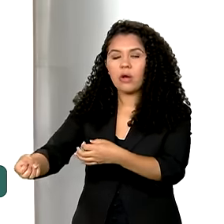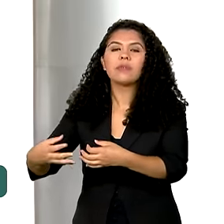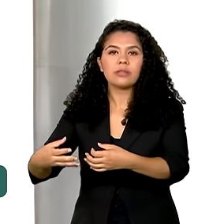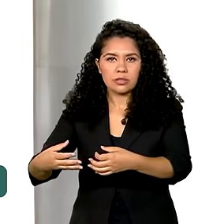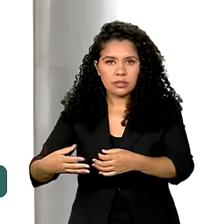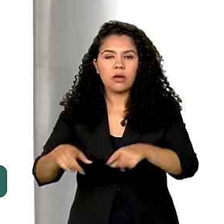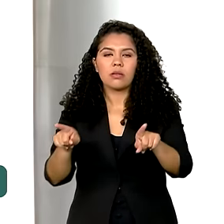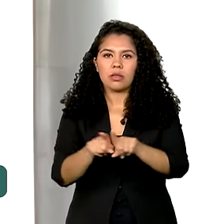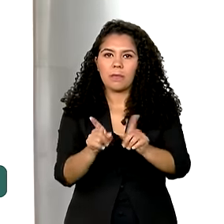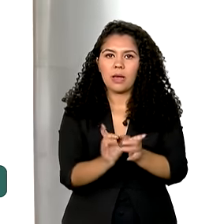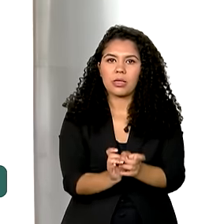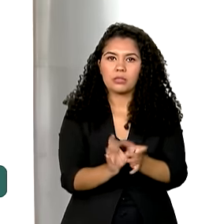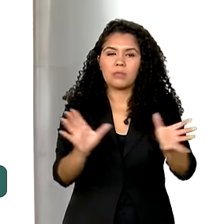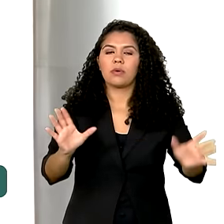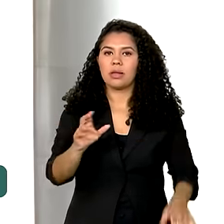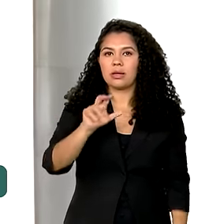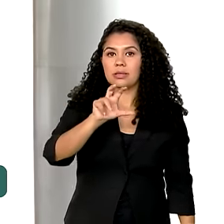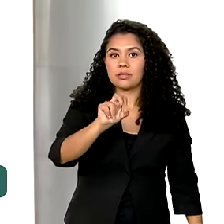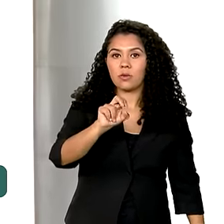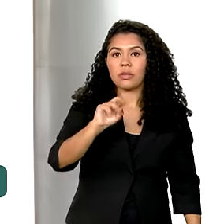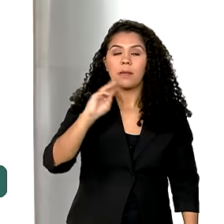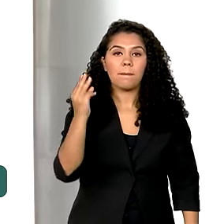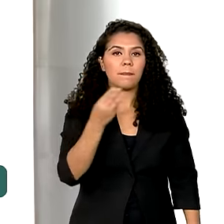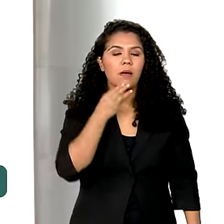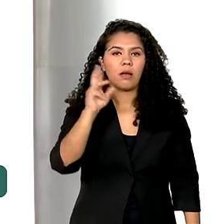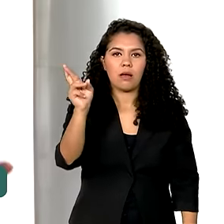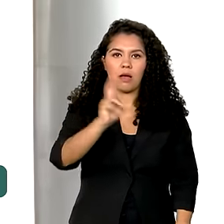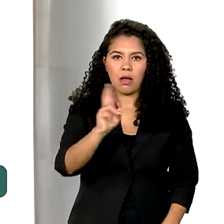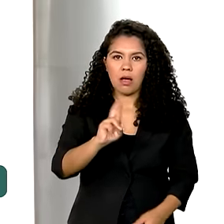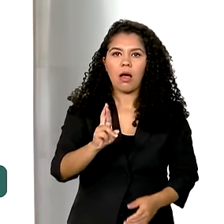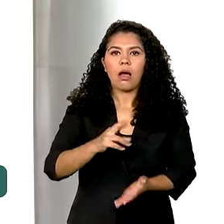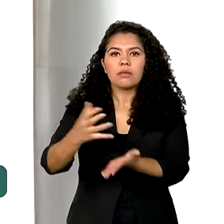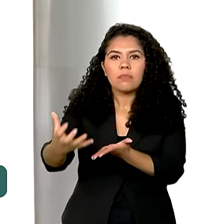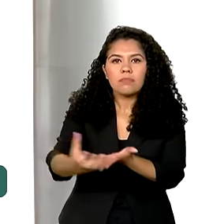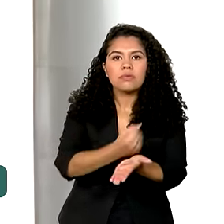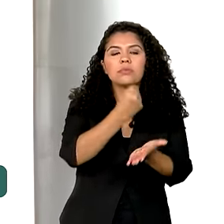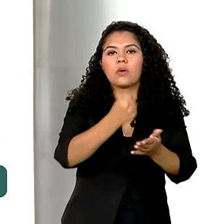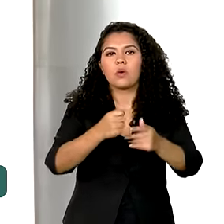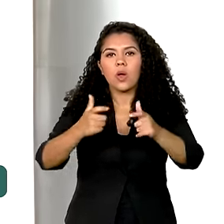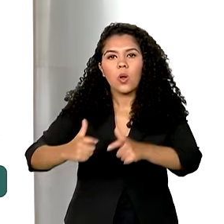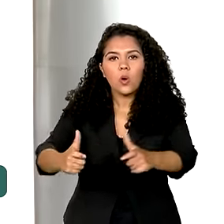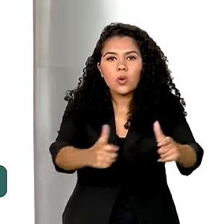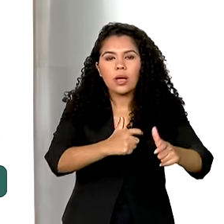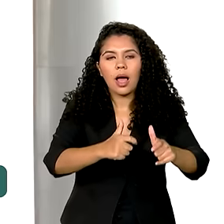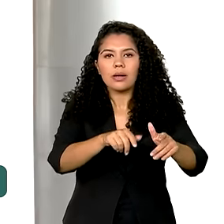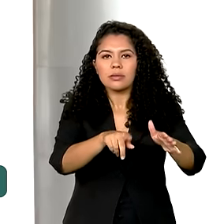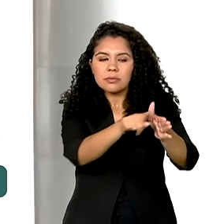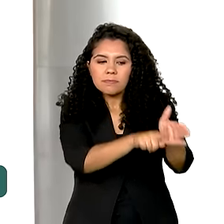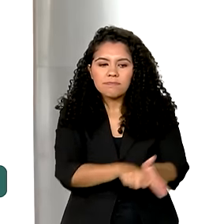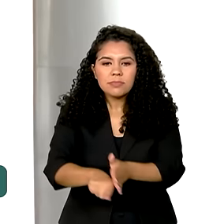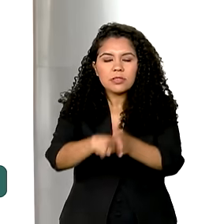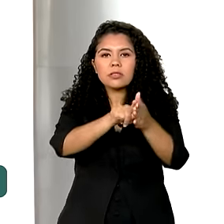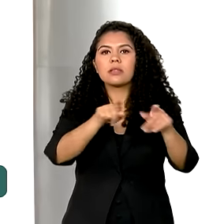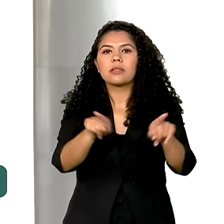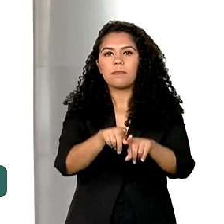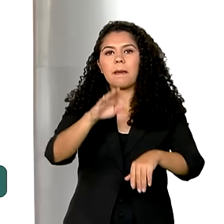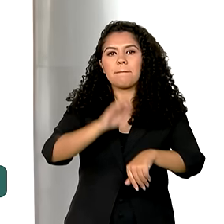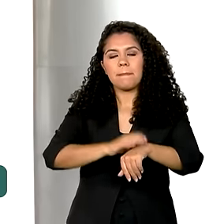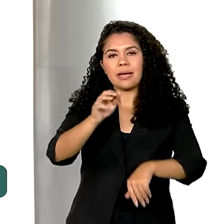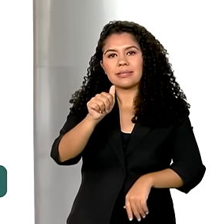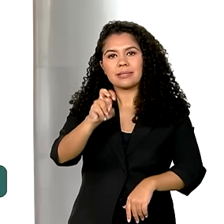disponibilizados R 50 milhões para restaurar centros de pesquisa e outros R$ 15 milhões para reparos